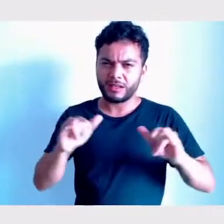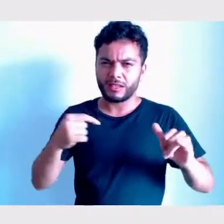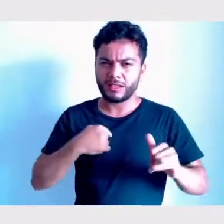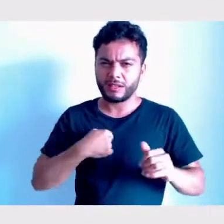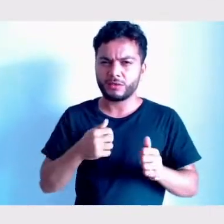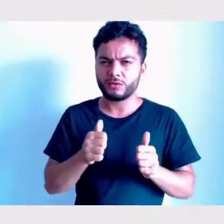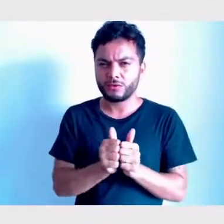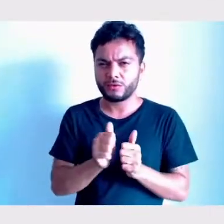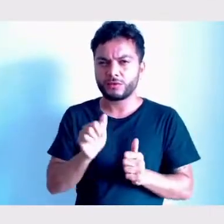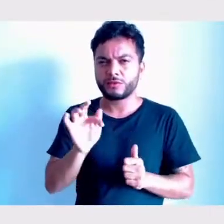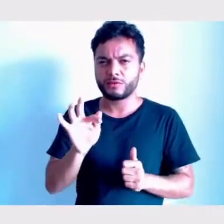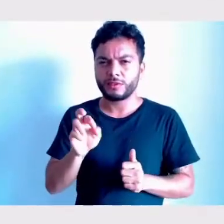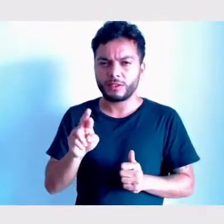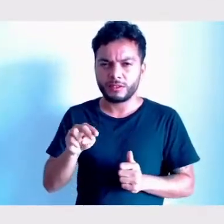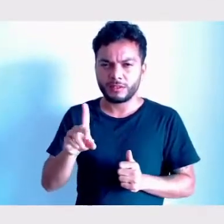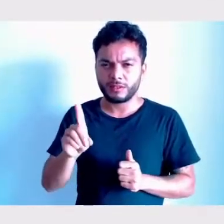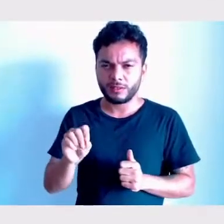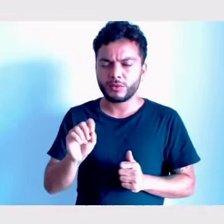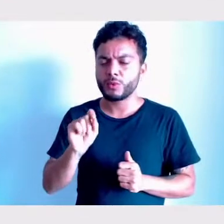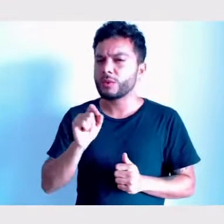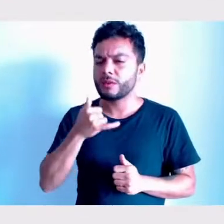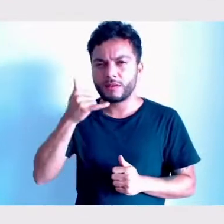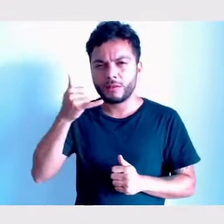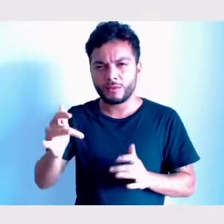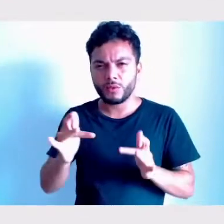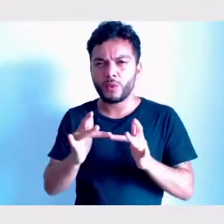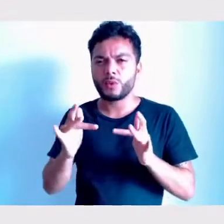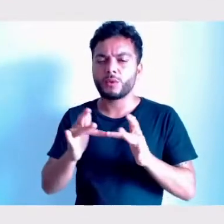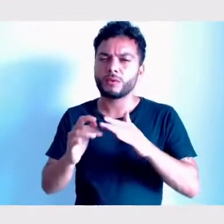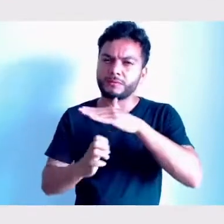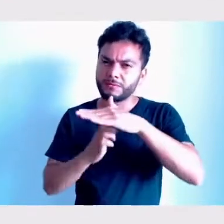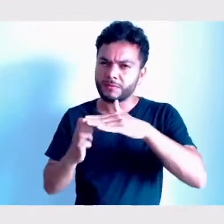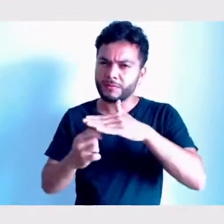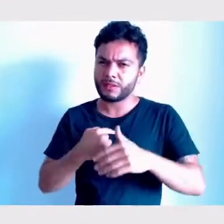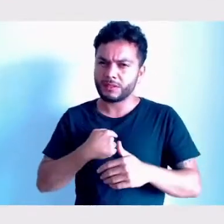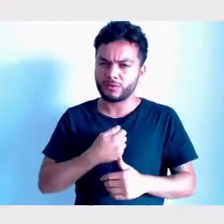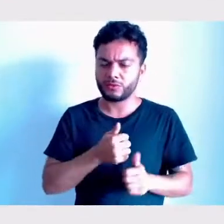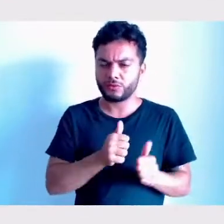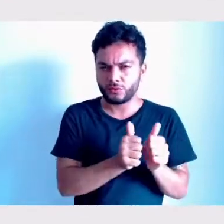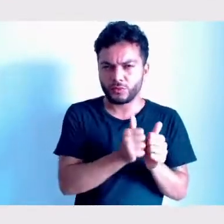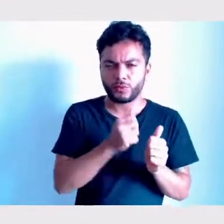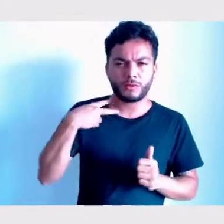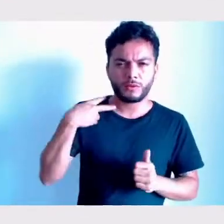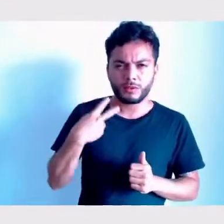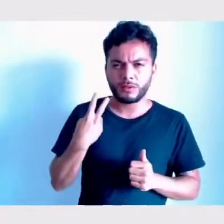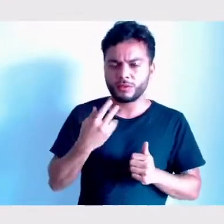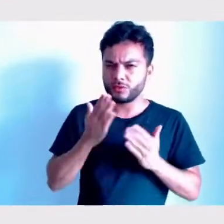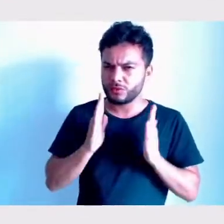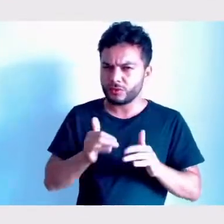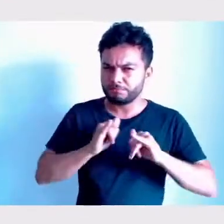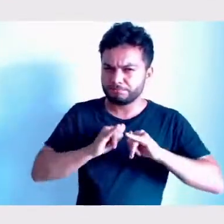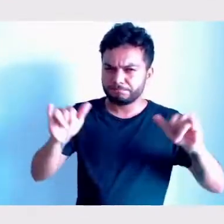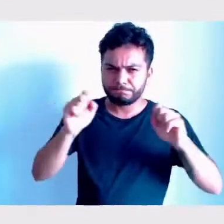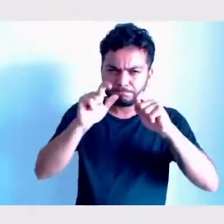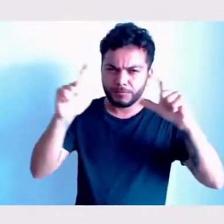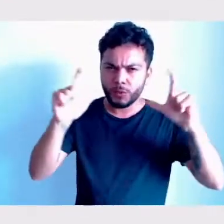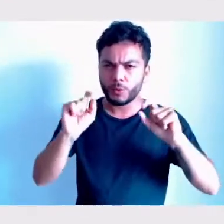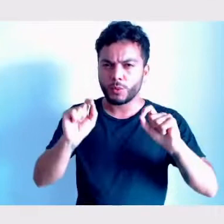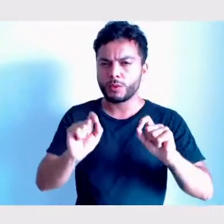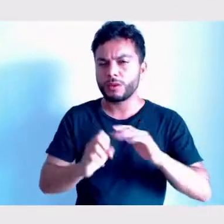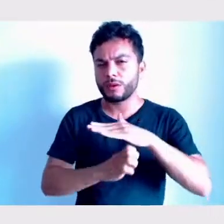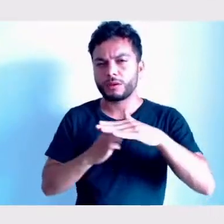um contrato com essa empresa, e o vereador Fernando alertamos, essa empresa não tinha um